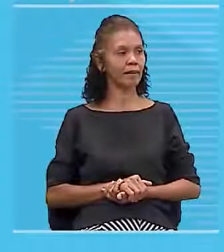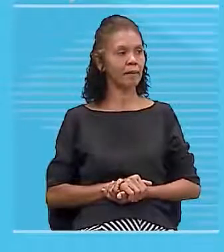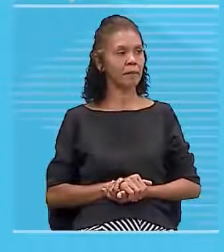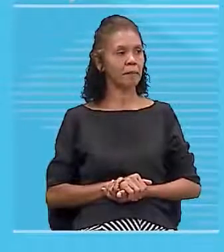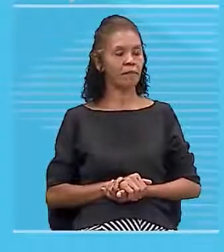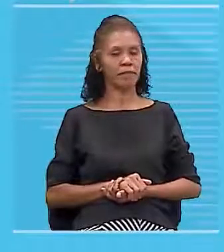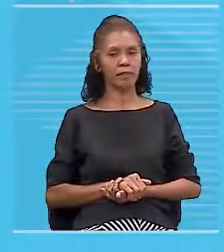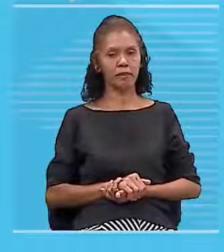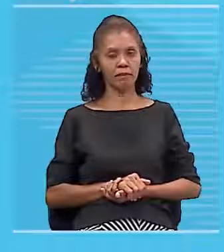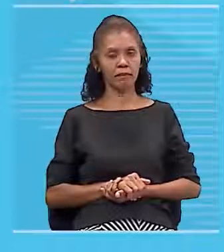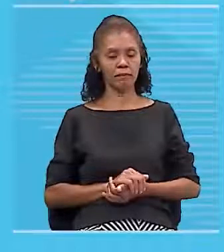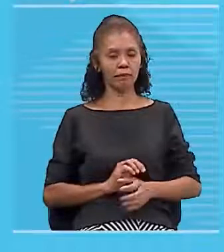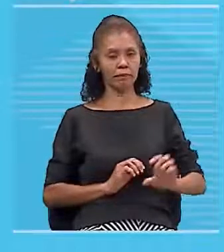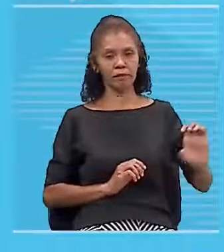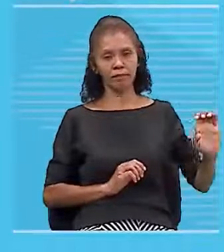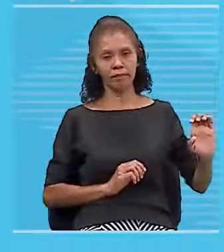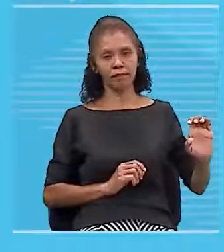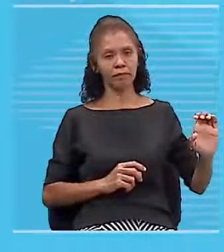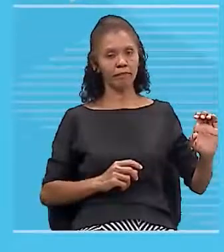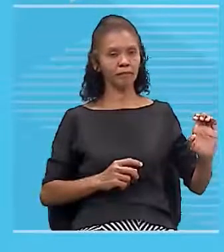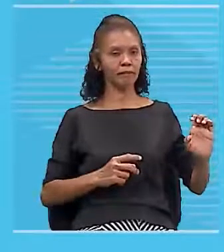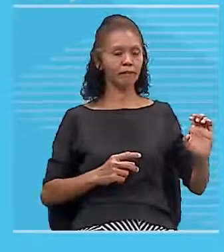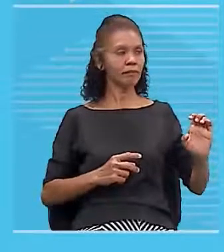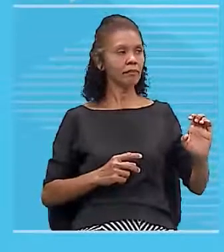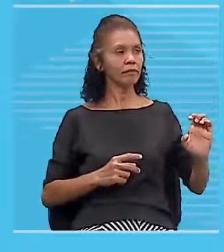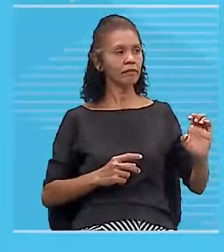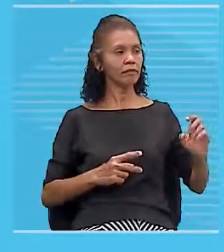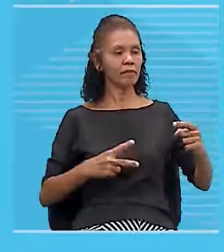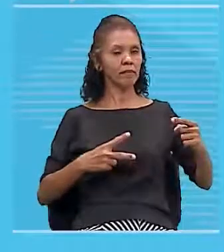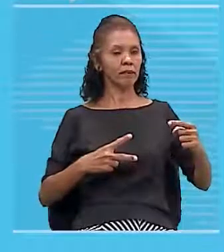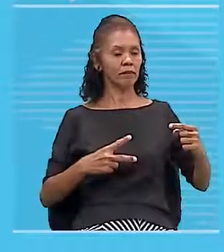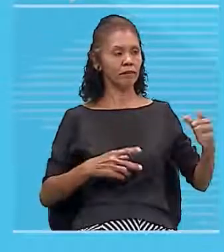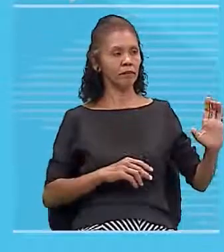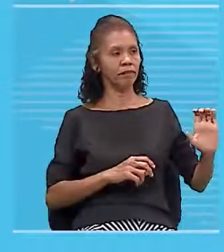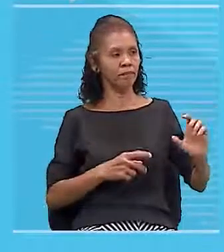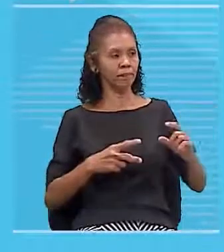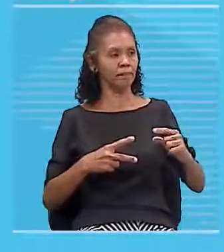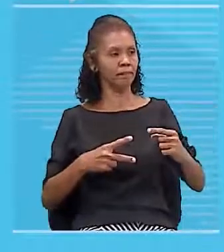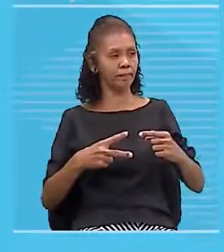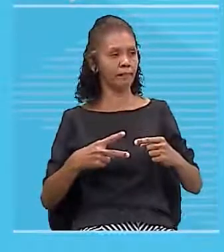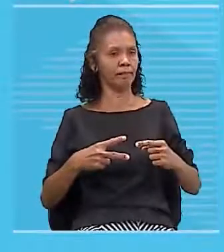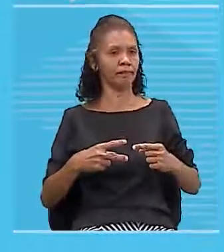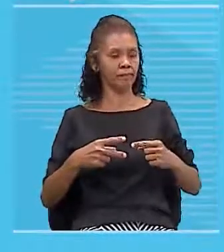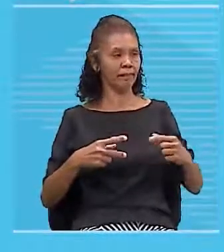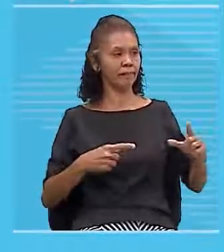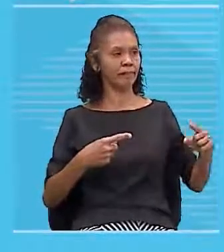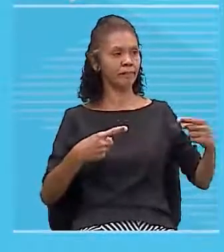Vou imaginar agora a corrente indo para a esquerda.